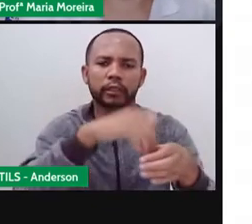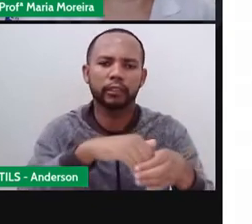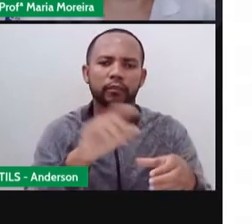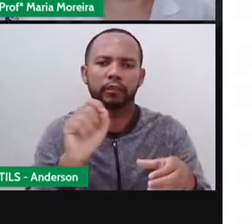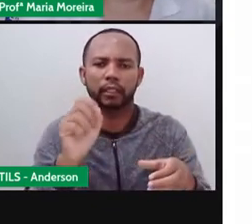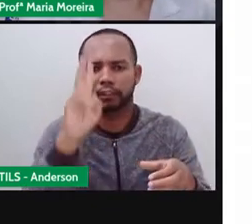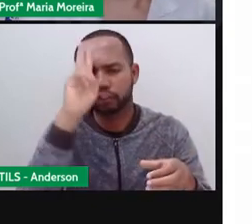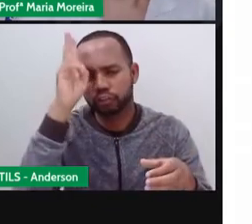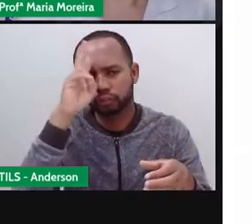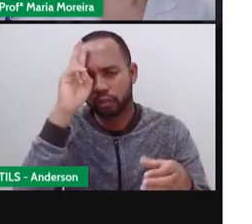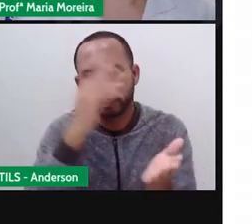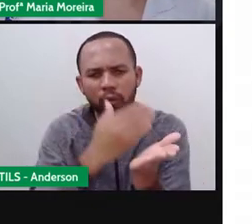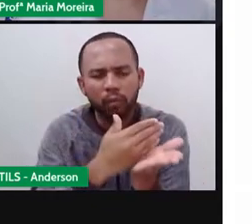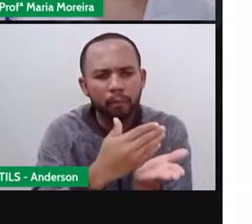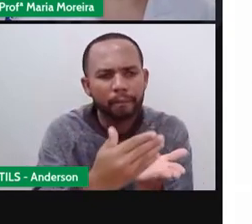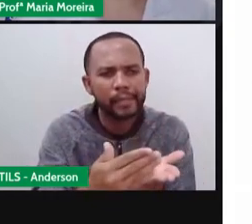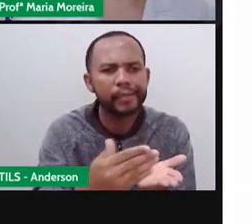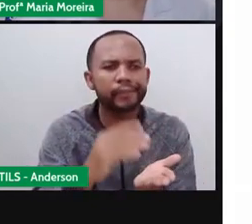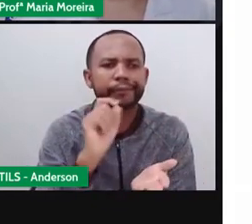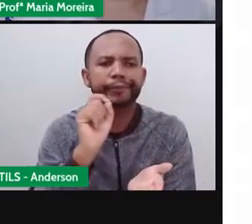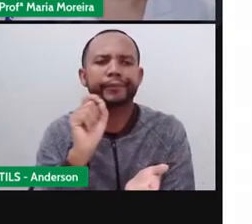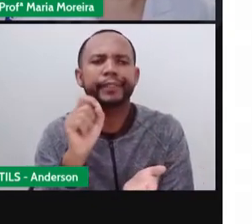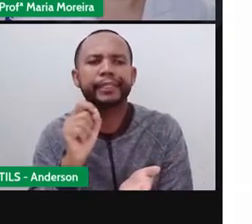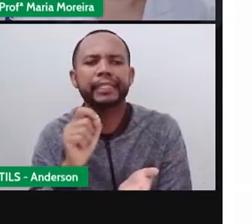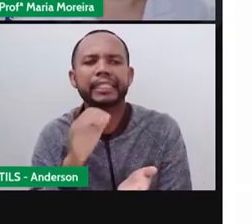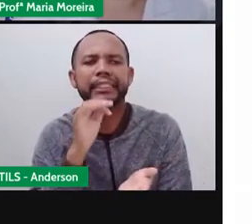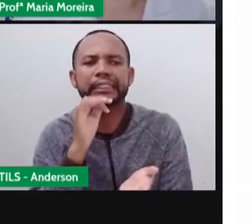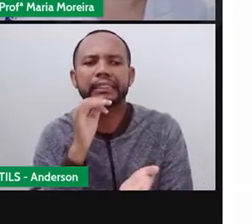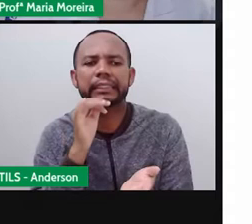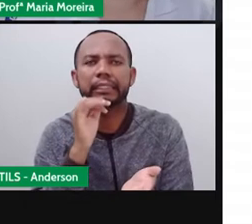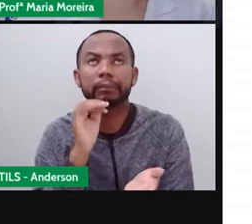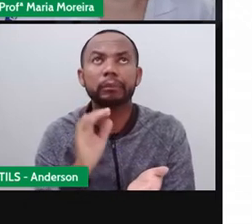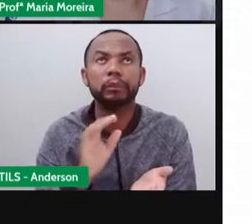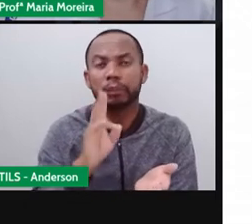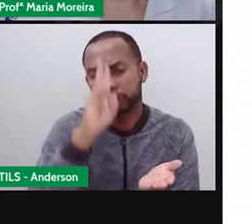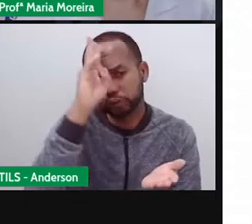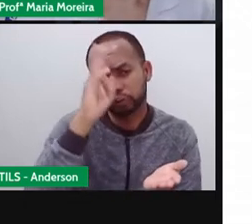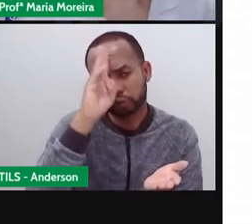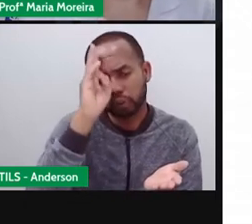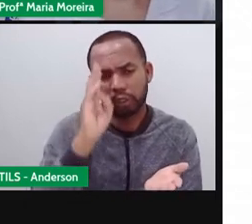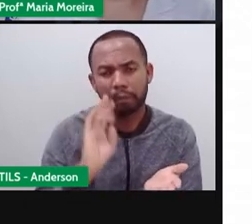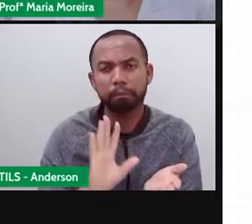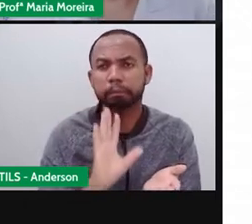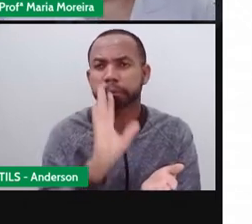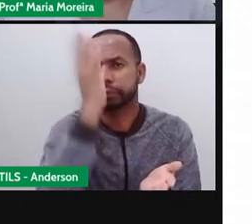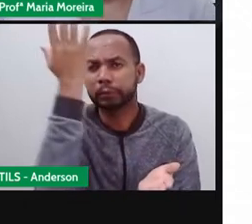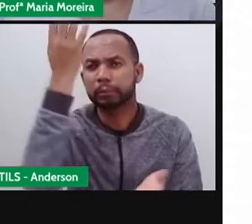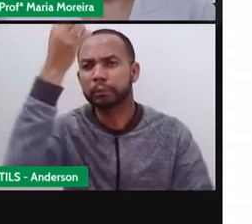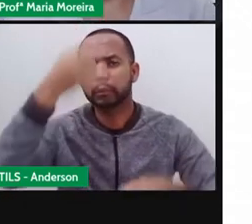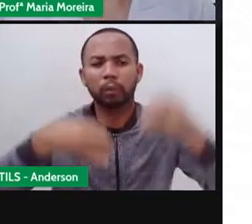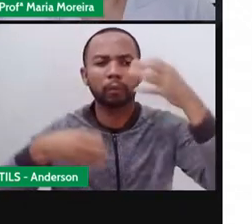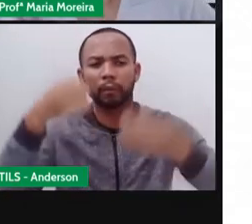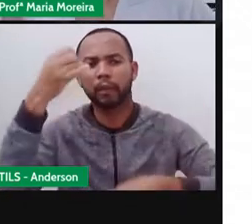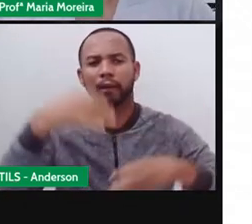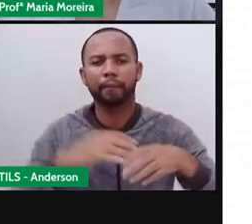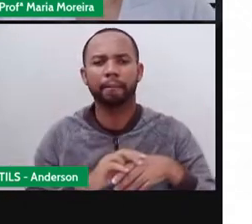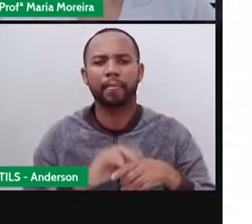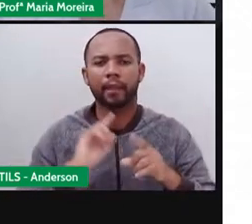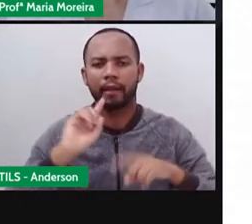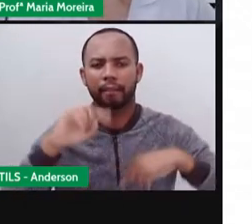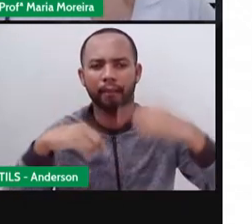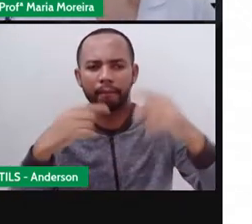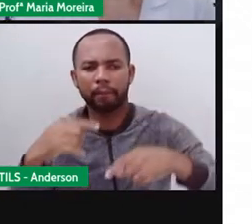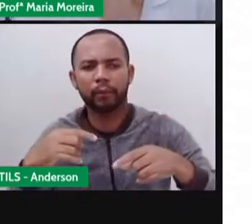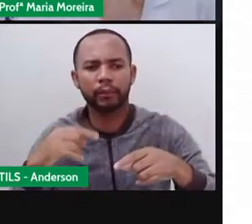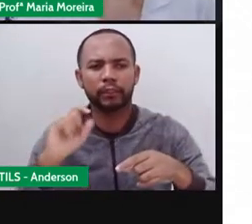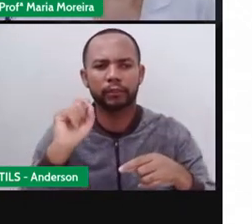gente já descobre o quê? O que é que vai, né? O que é que a história vai contar. Bom, depois, né? Já no meio,